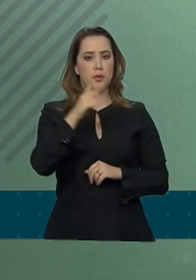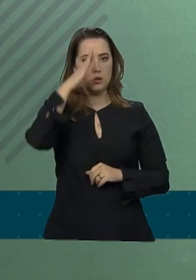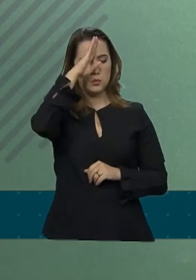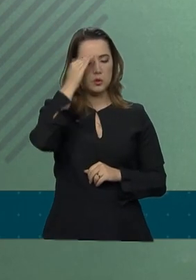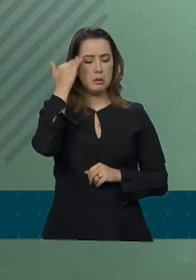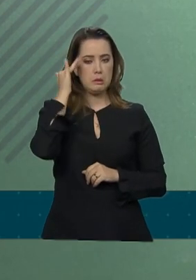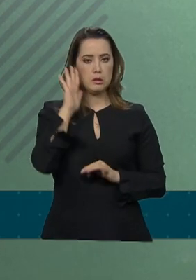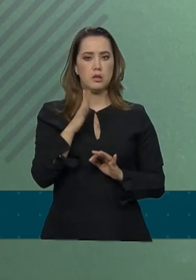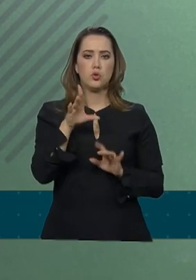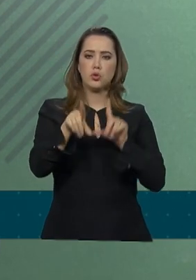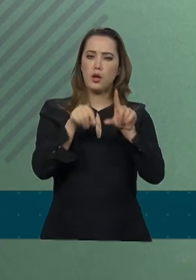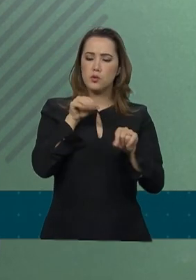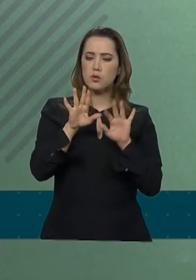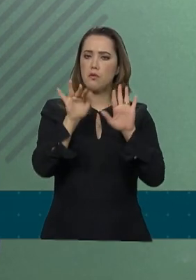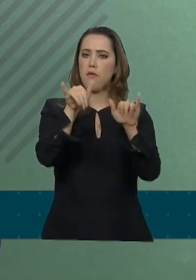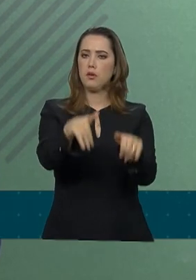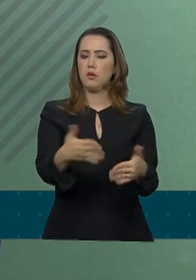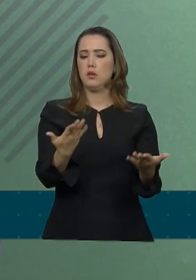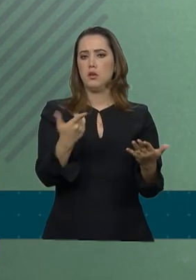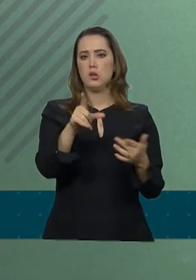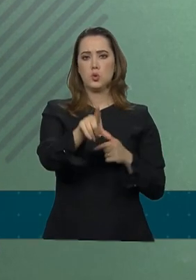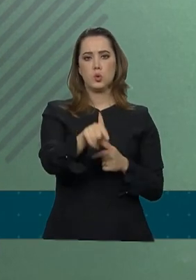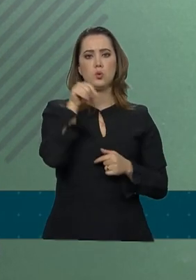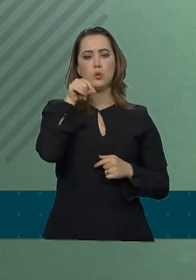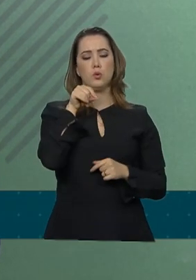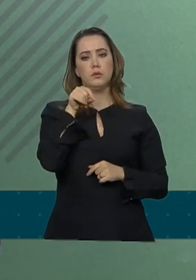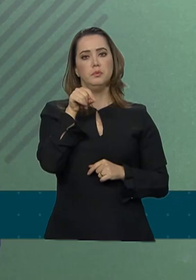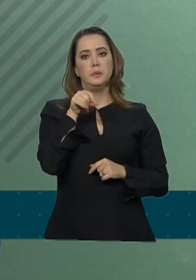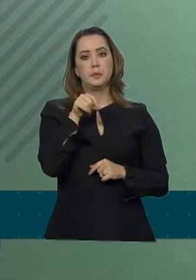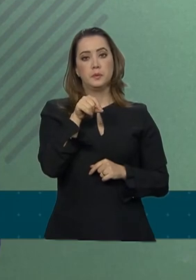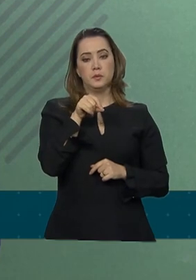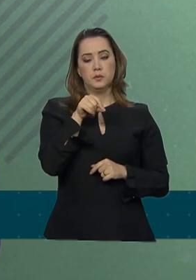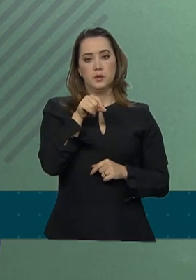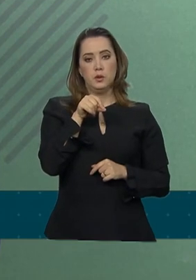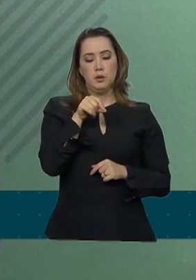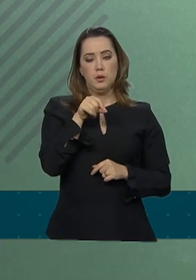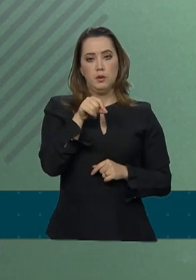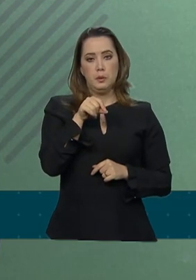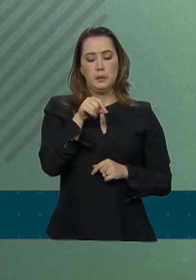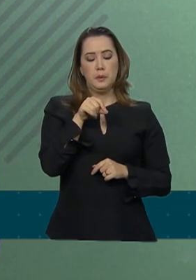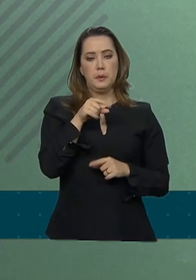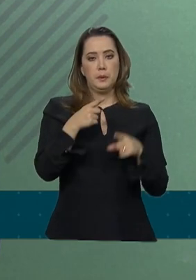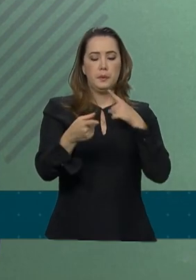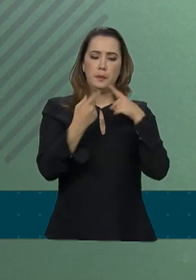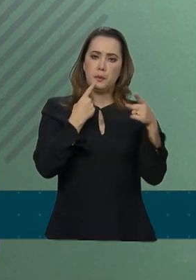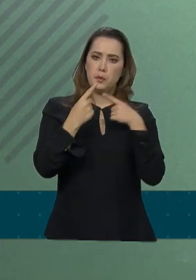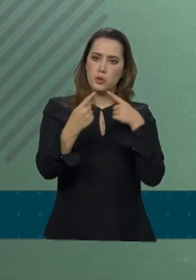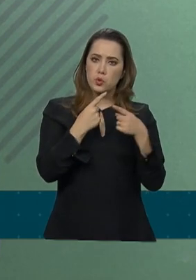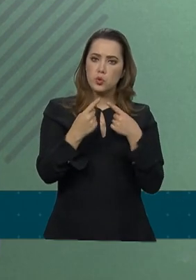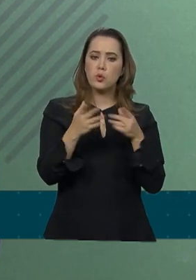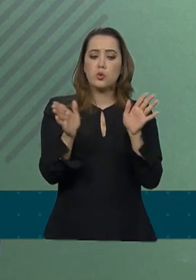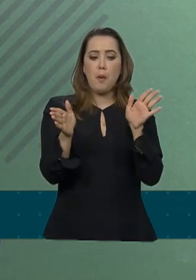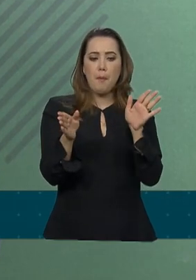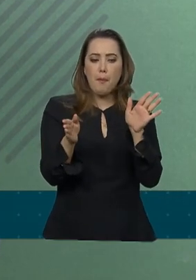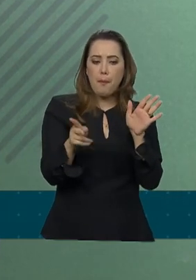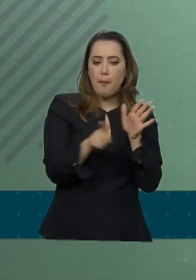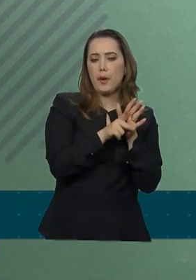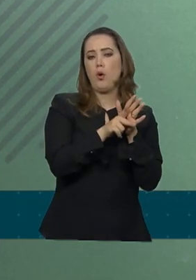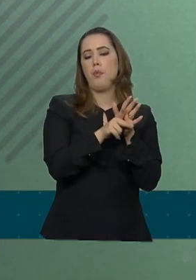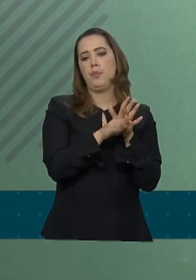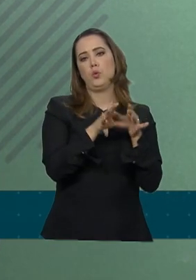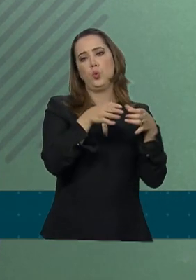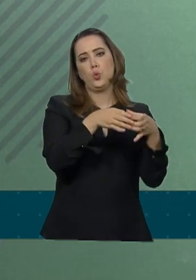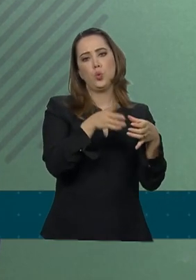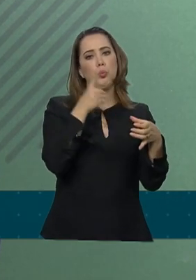definições finais serão tomadas com a discussão propositiva dos senhores